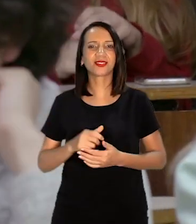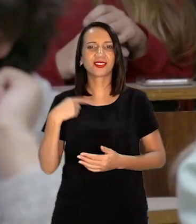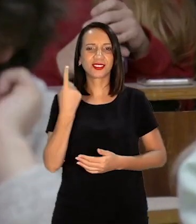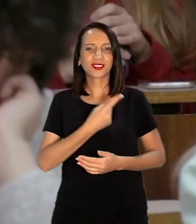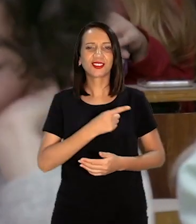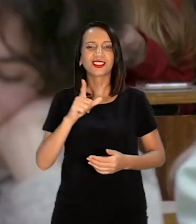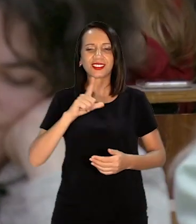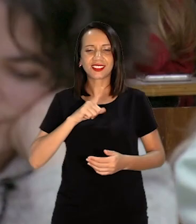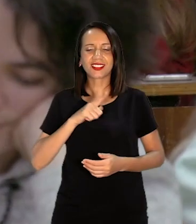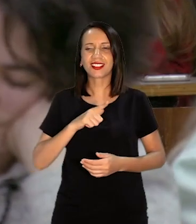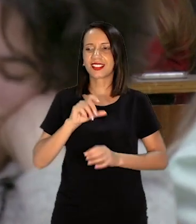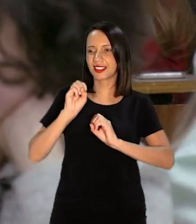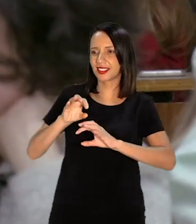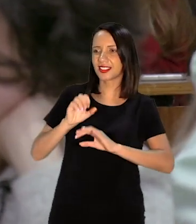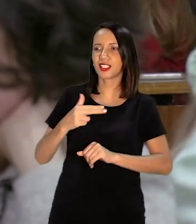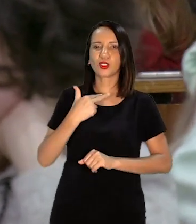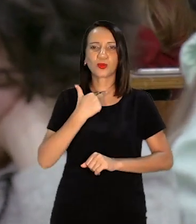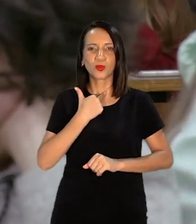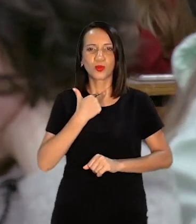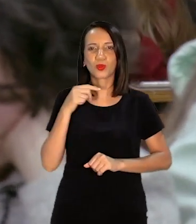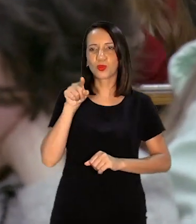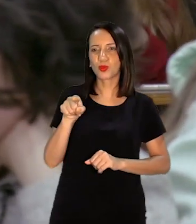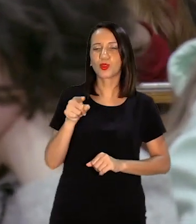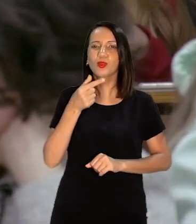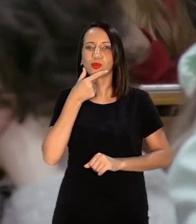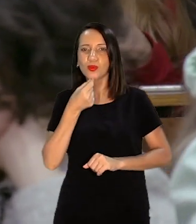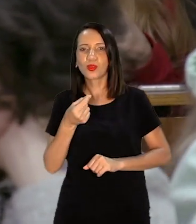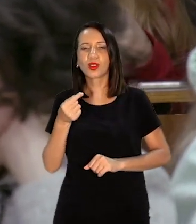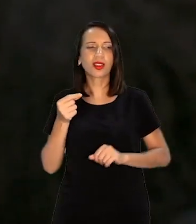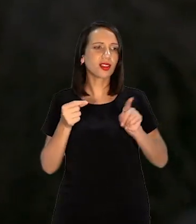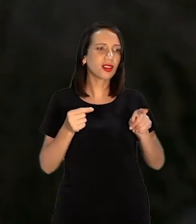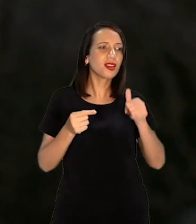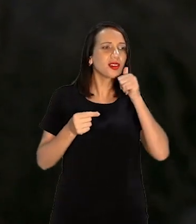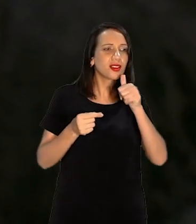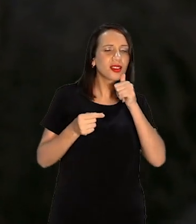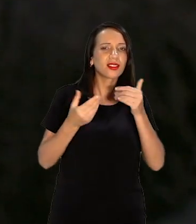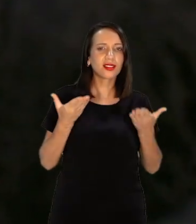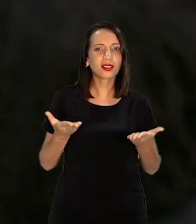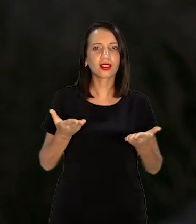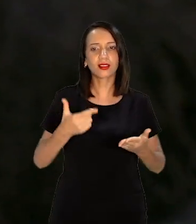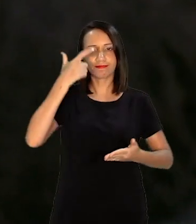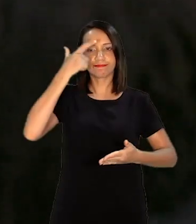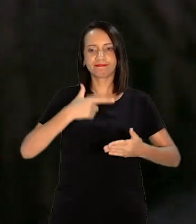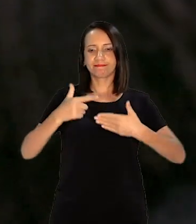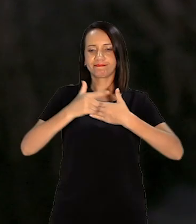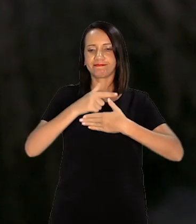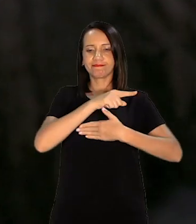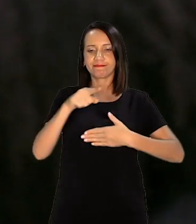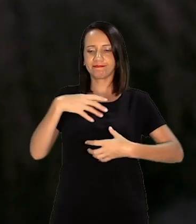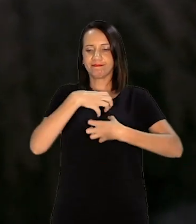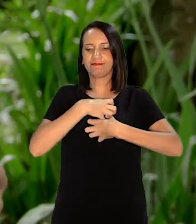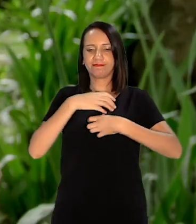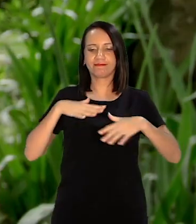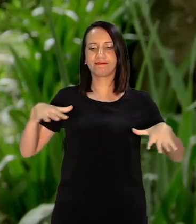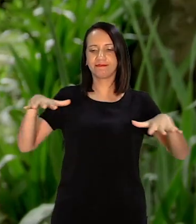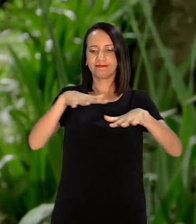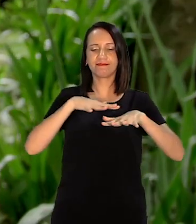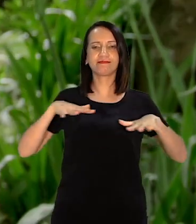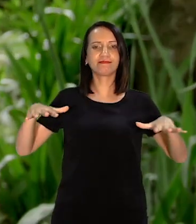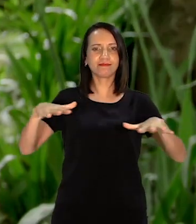e em aula O meu papel é esse, é de deixar... Fazer com que eles se sintam Num ambiente